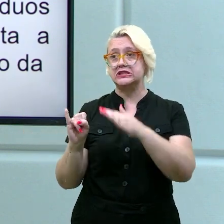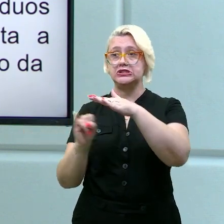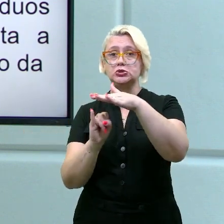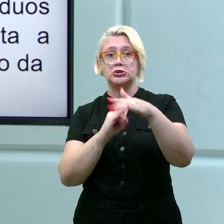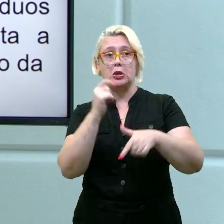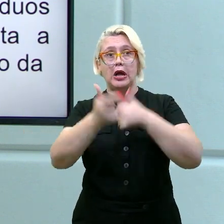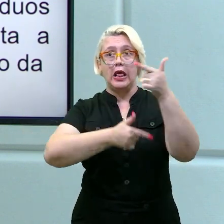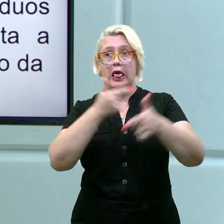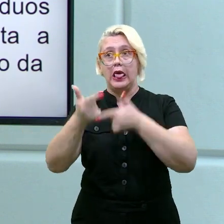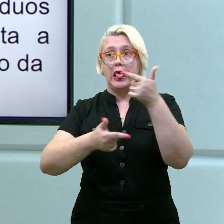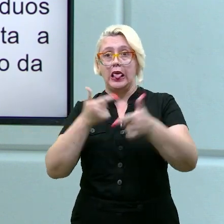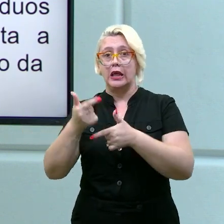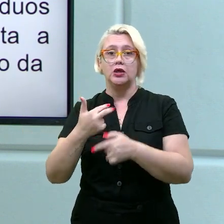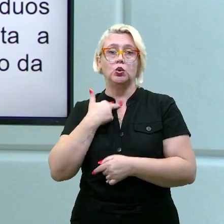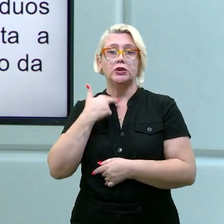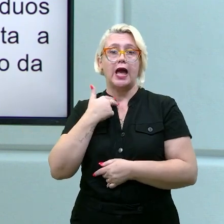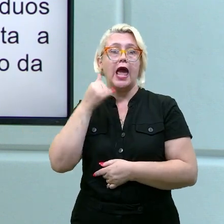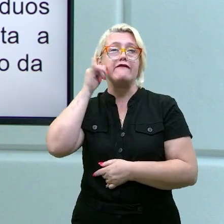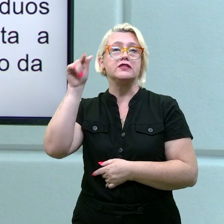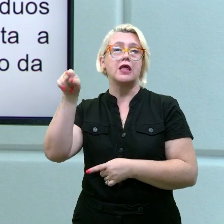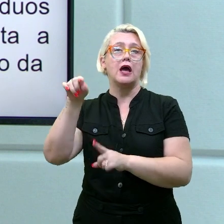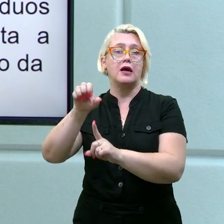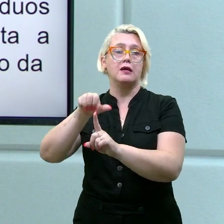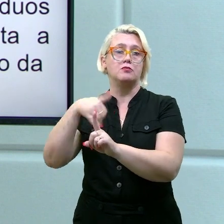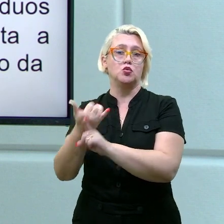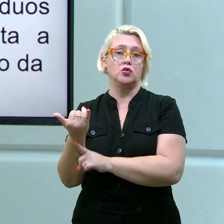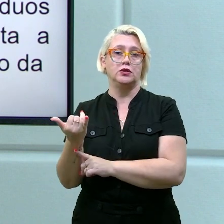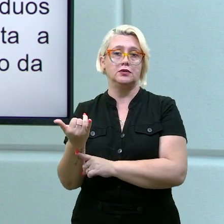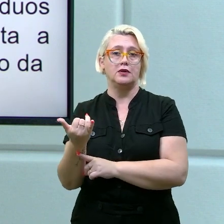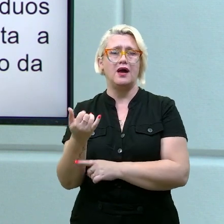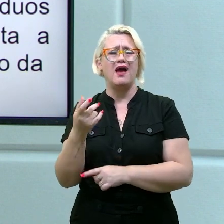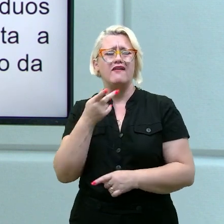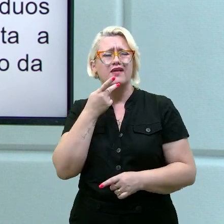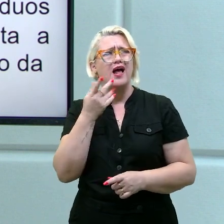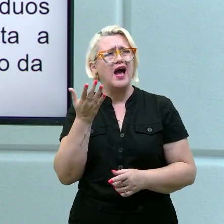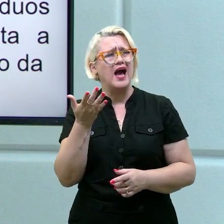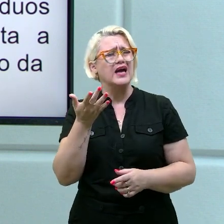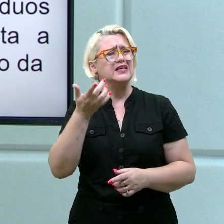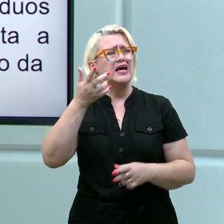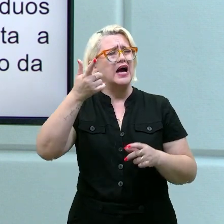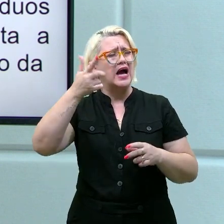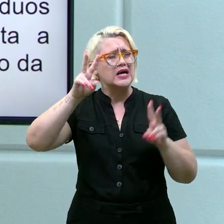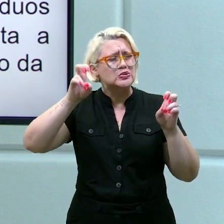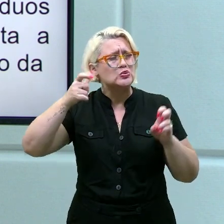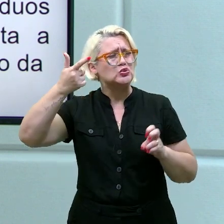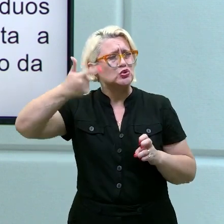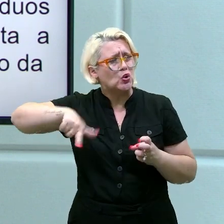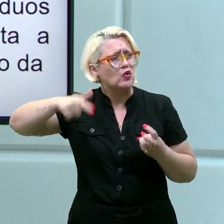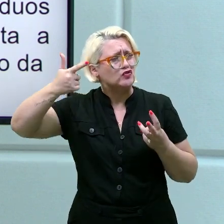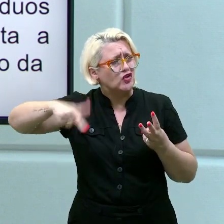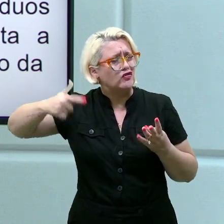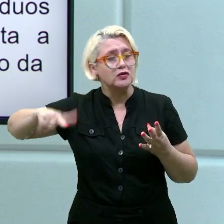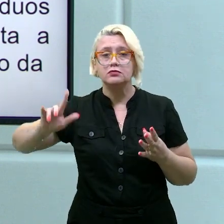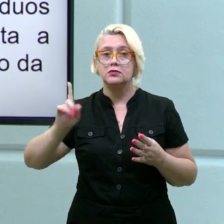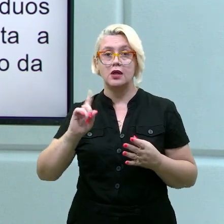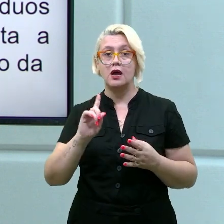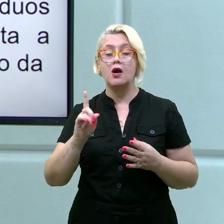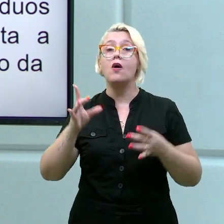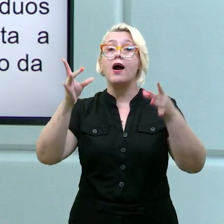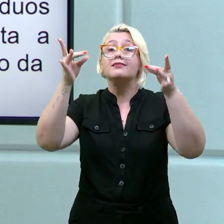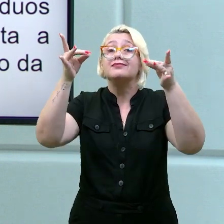sobrecarregadas, você percebe? Talvez você pense, mas está repetindo o assunto. Não, está detalhando, está